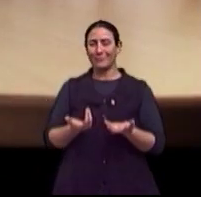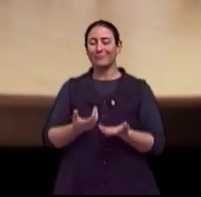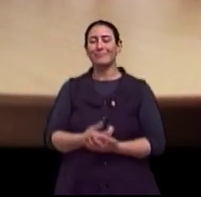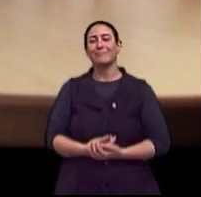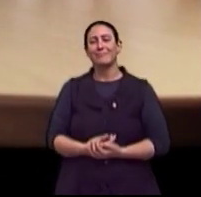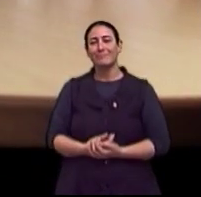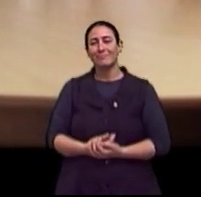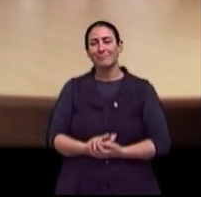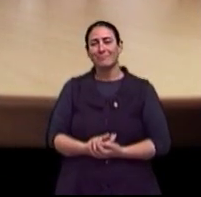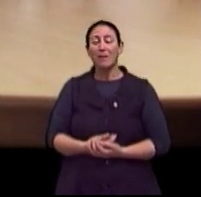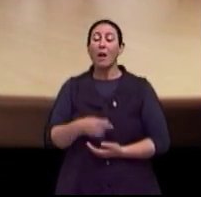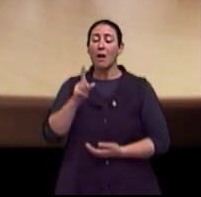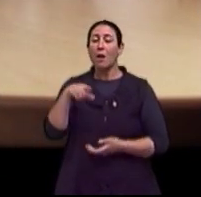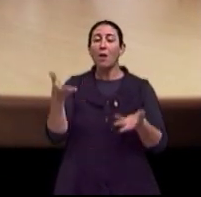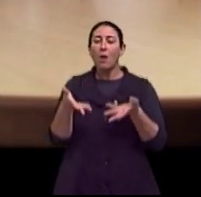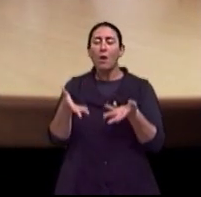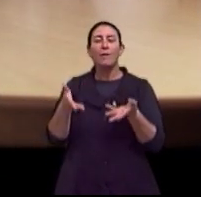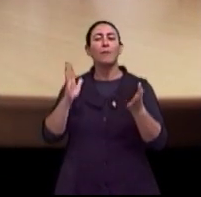falou em masturbação.